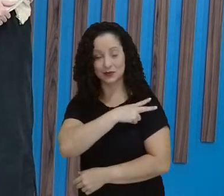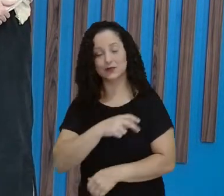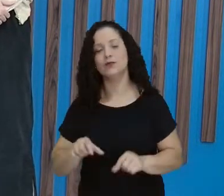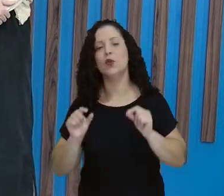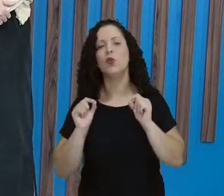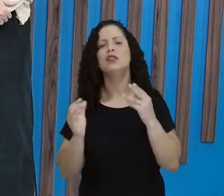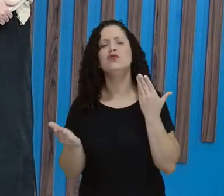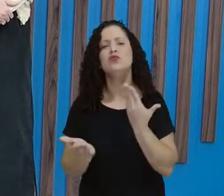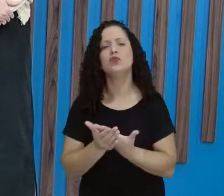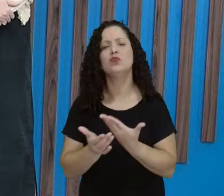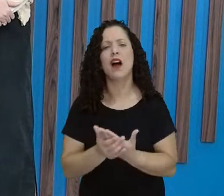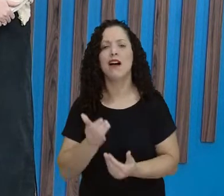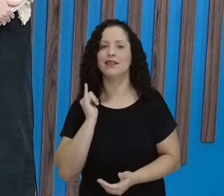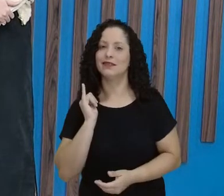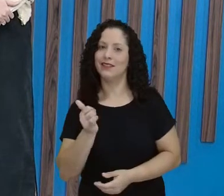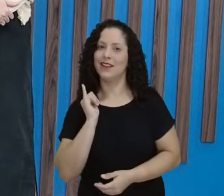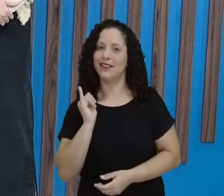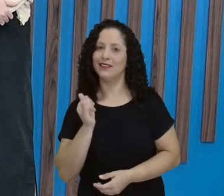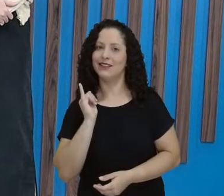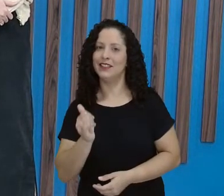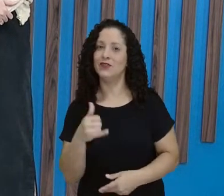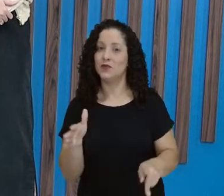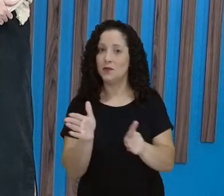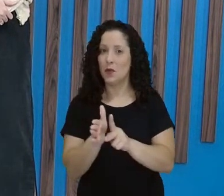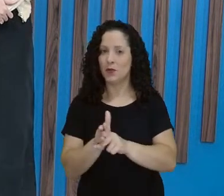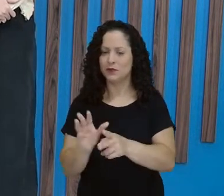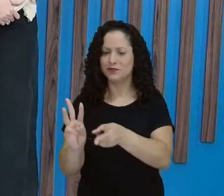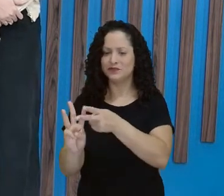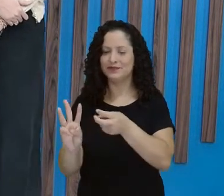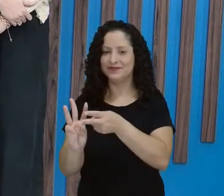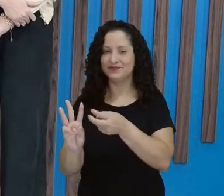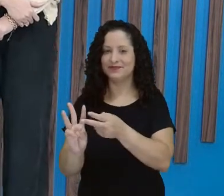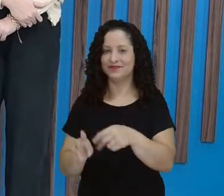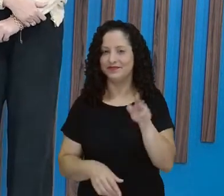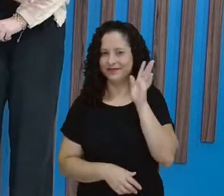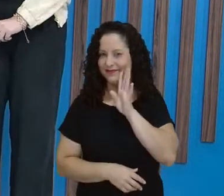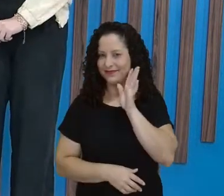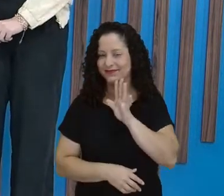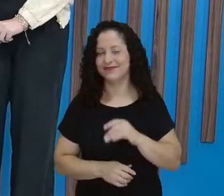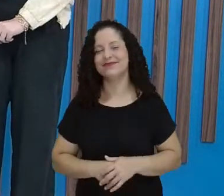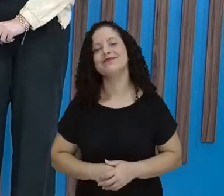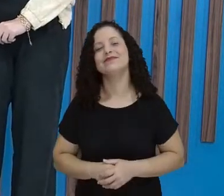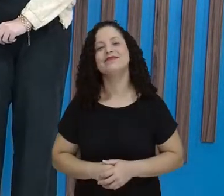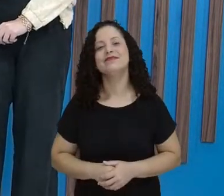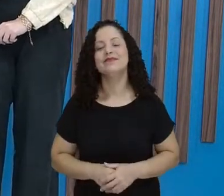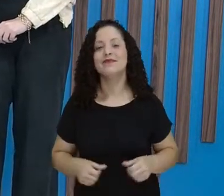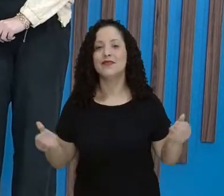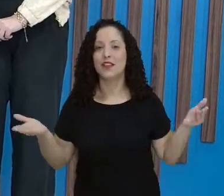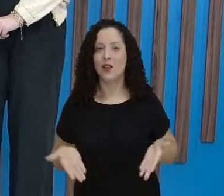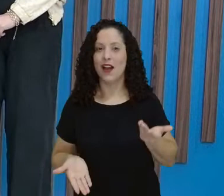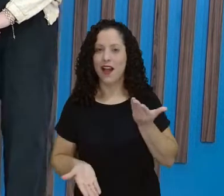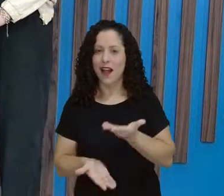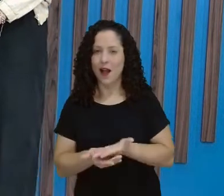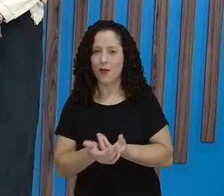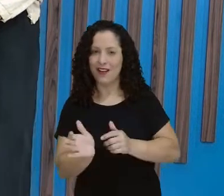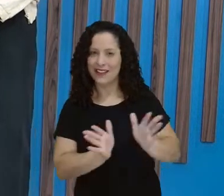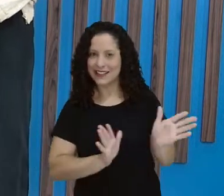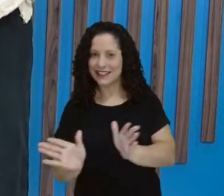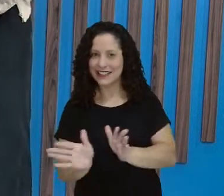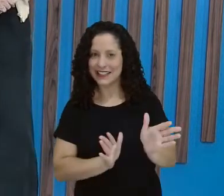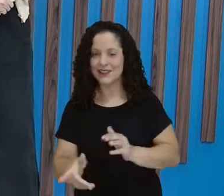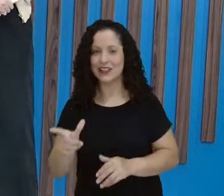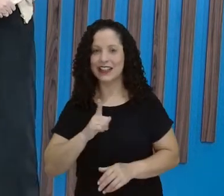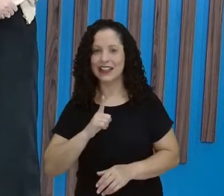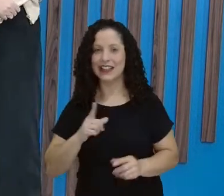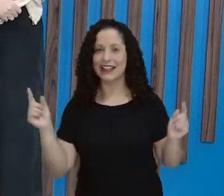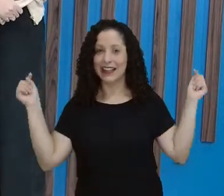sobre as narrativas indígenas, olha que legal. E para a gente deixar a nossa aula mais acessível, está